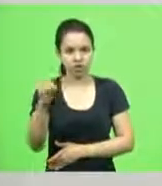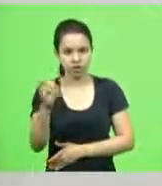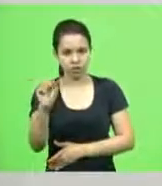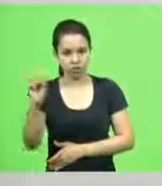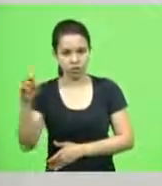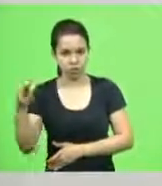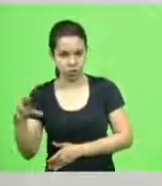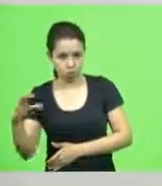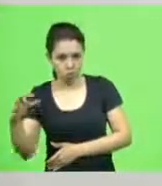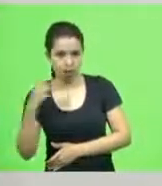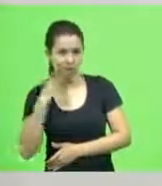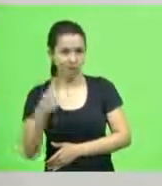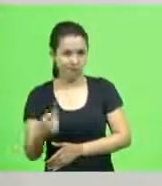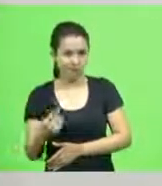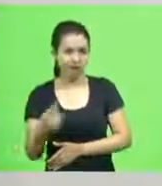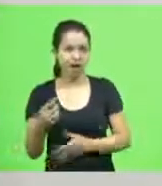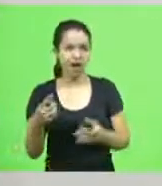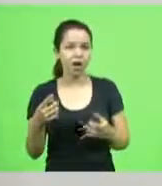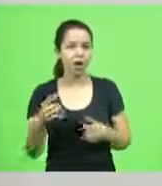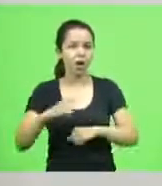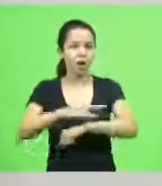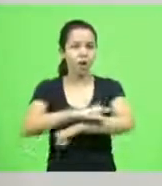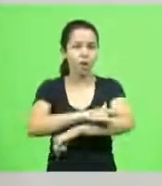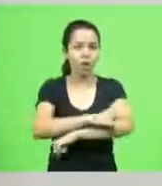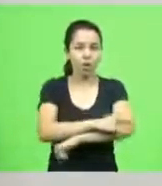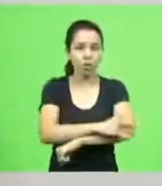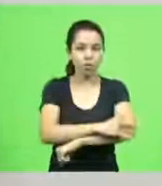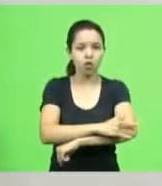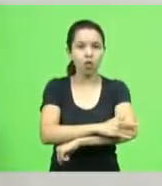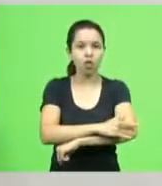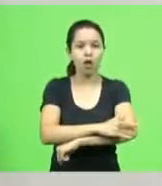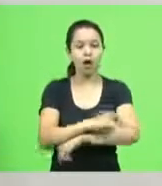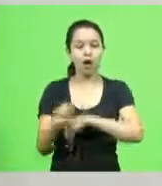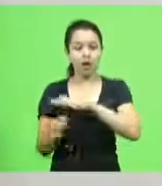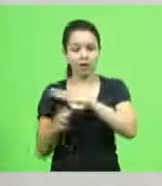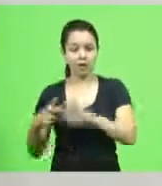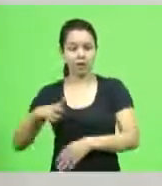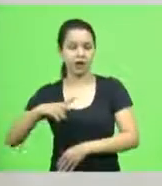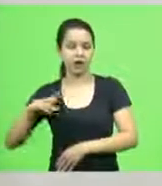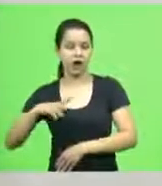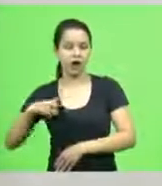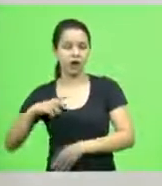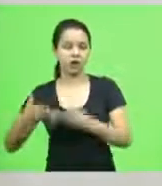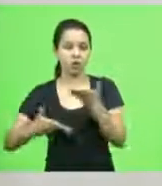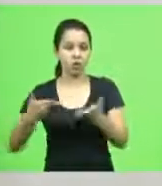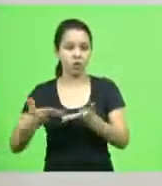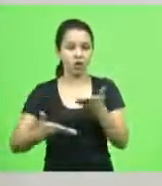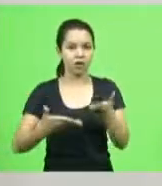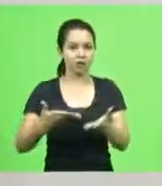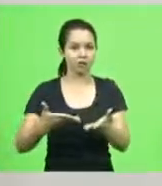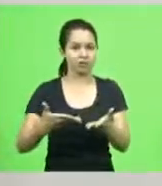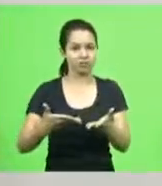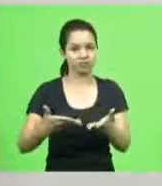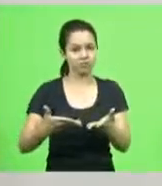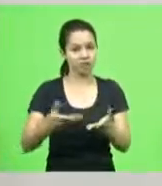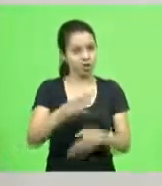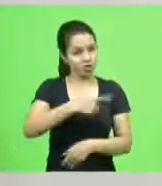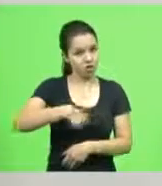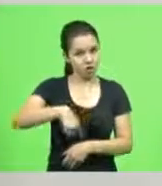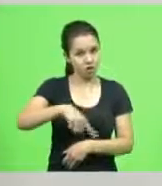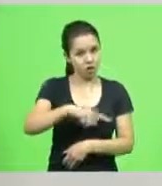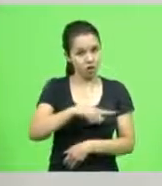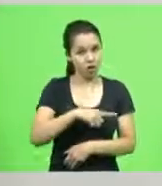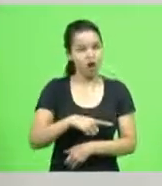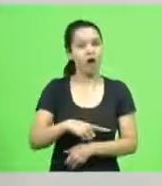entregue para a iniciativa privada num processo que podia ser muito mais avançado nós estamos deixando a desejar na